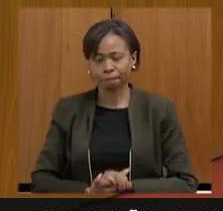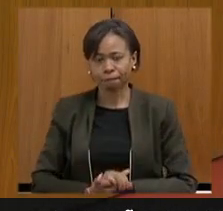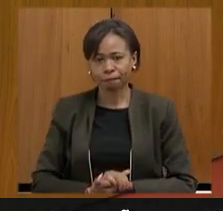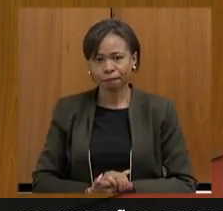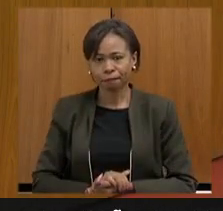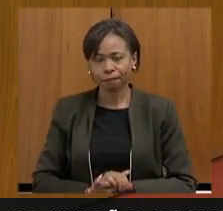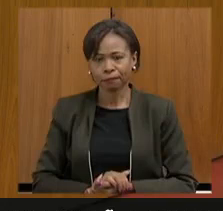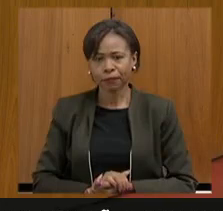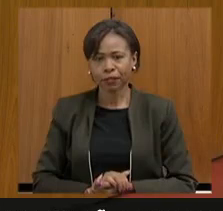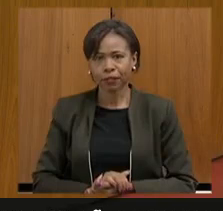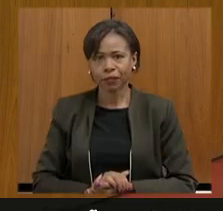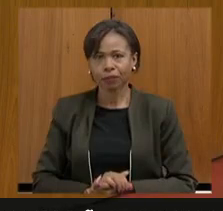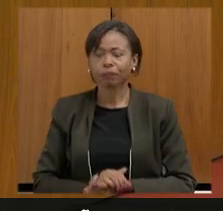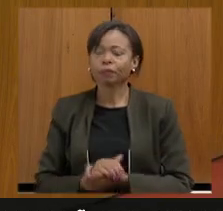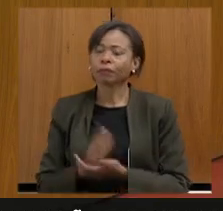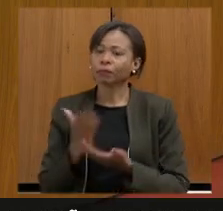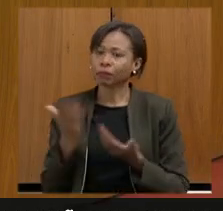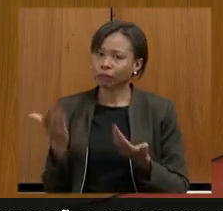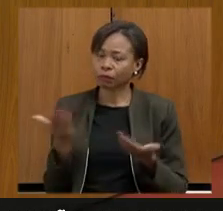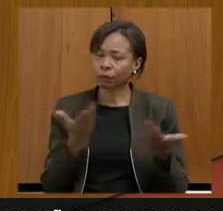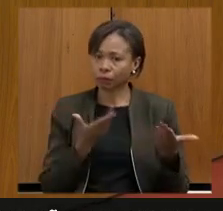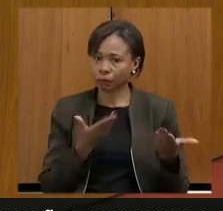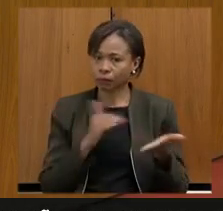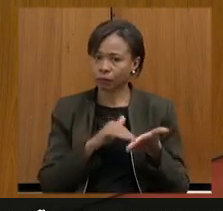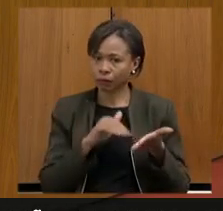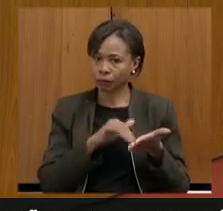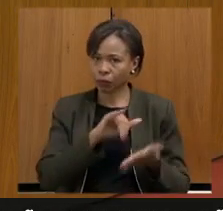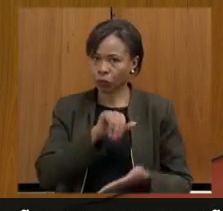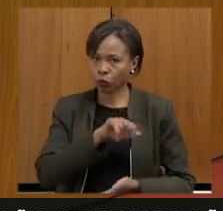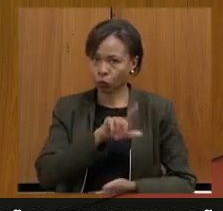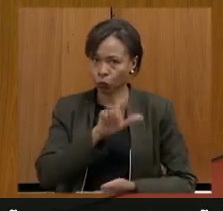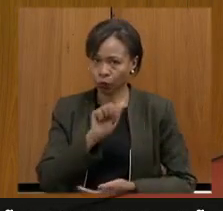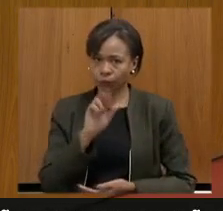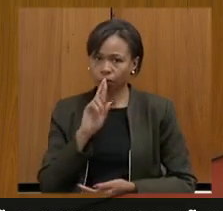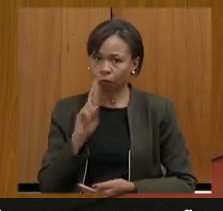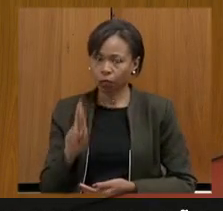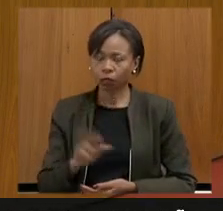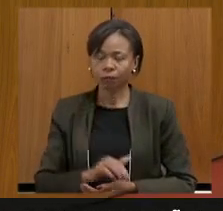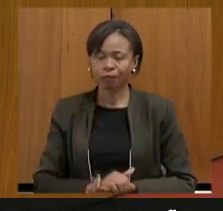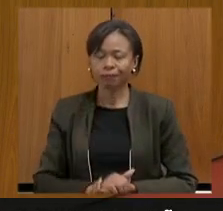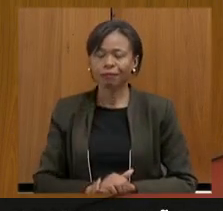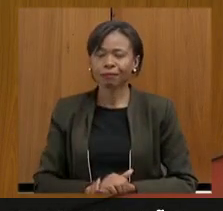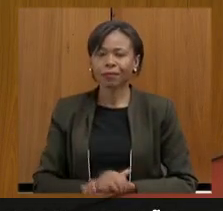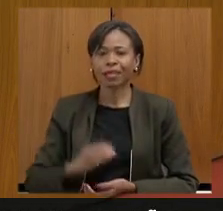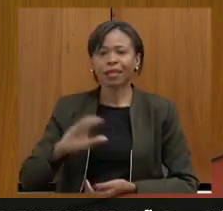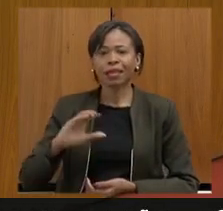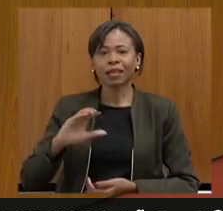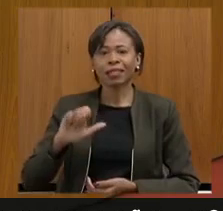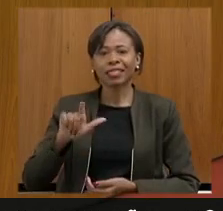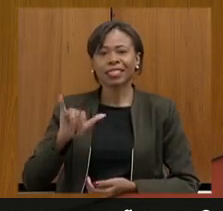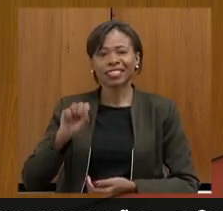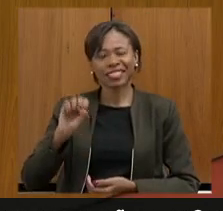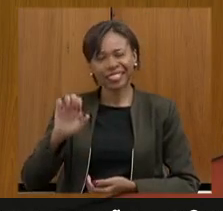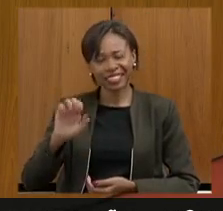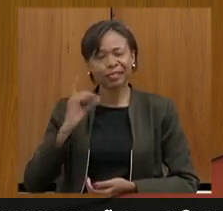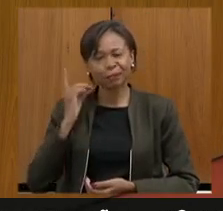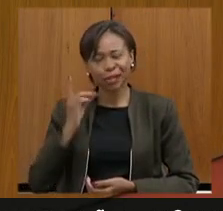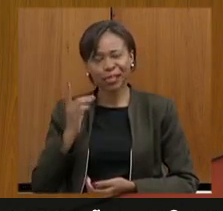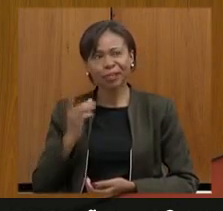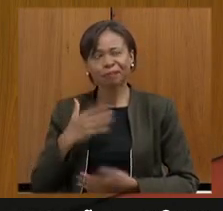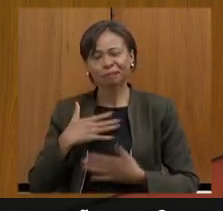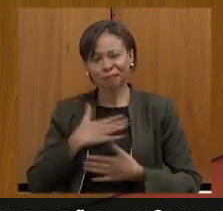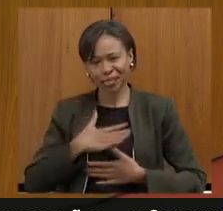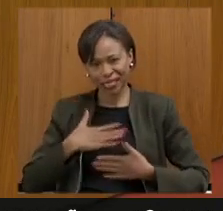palavra secretária Júlia para as respostas deputada Celise uma alegria comentei aqui pessoalmente diretamente